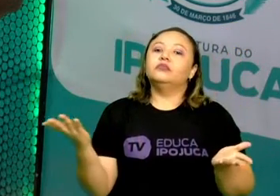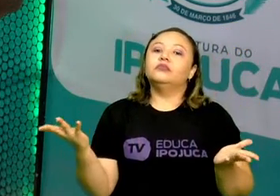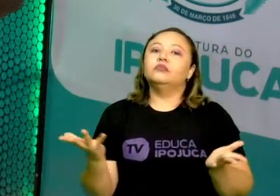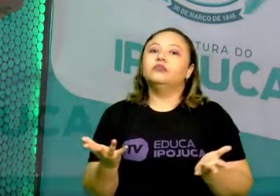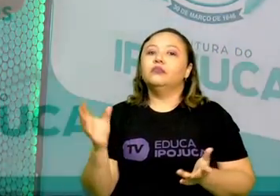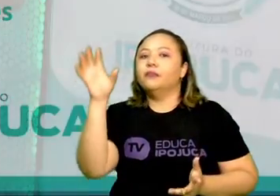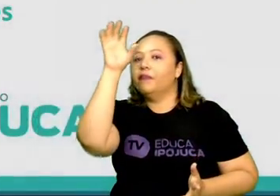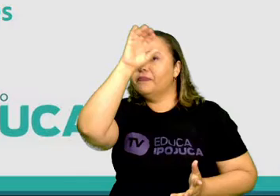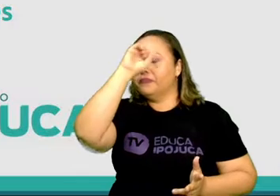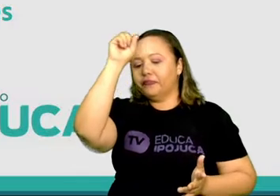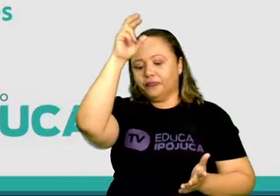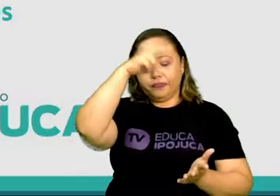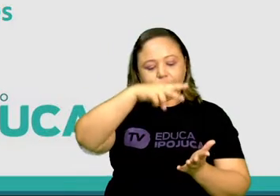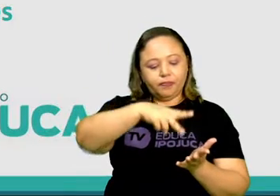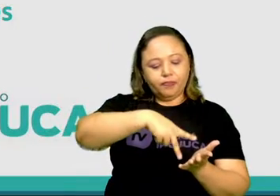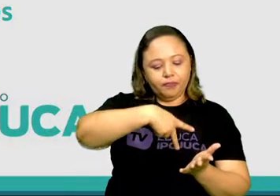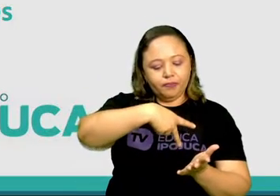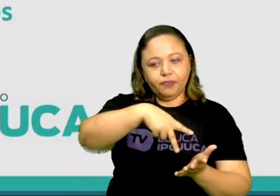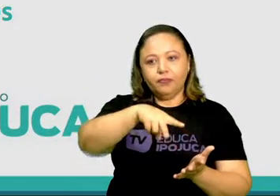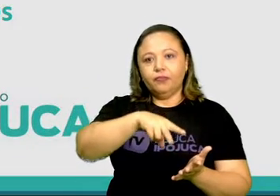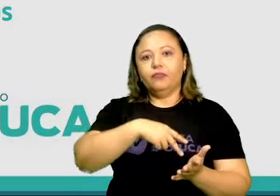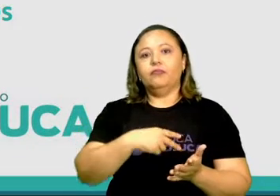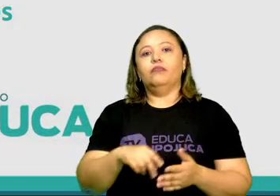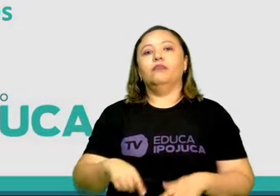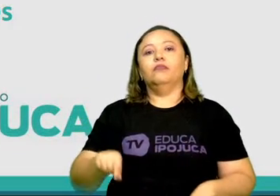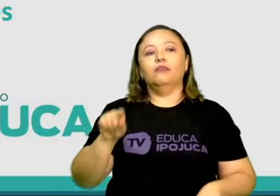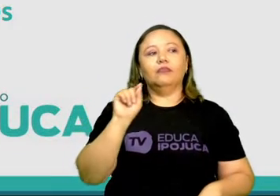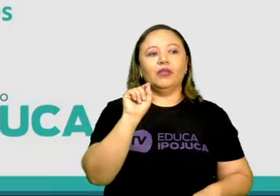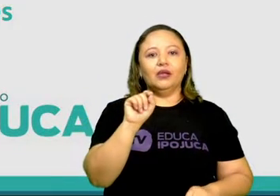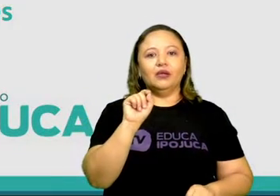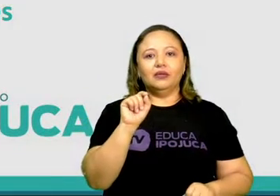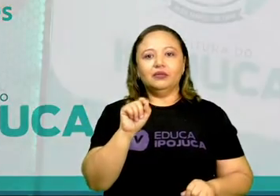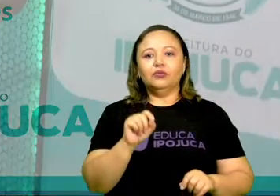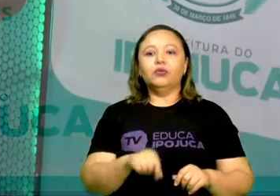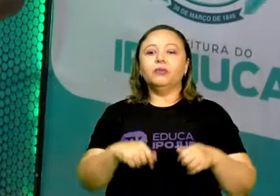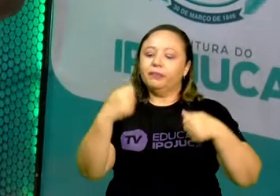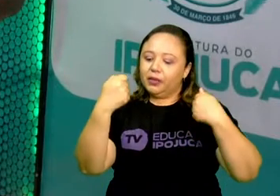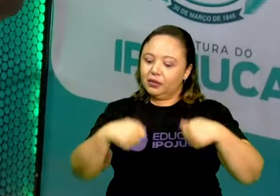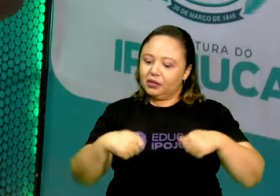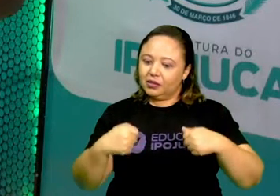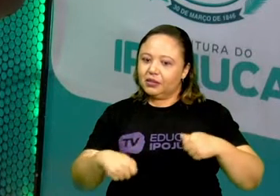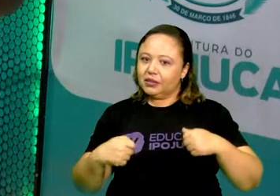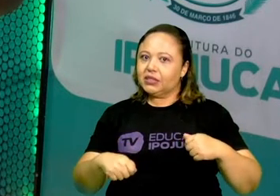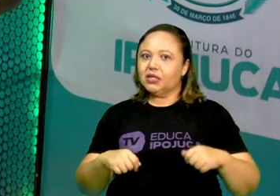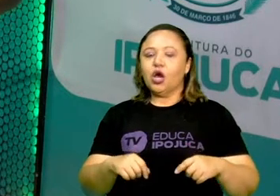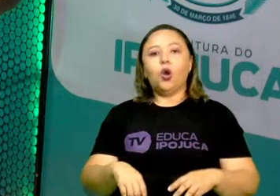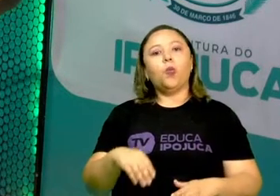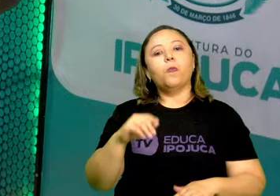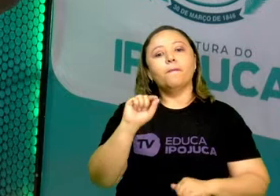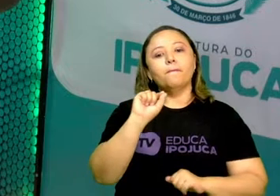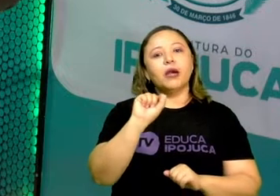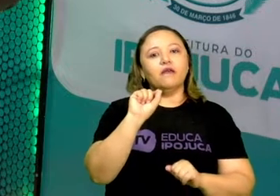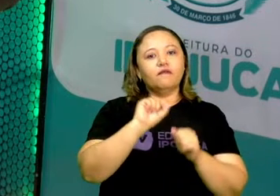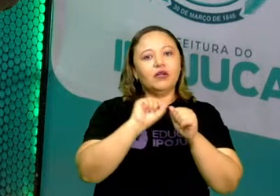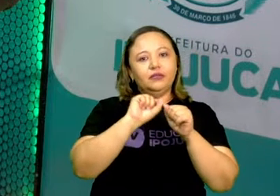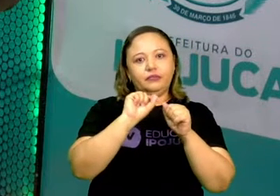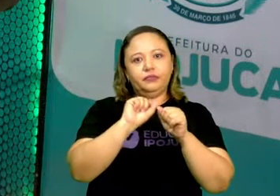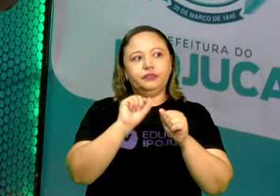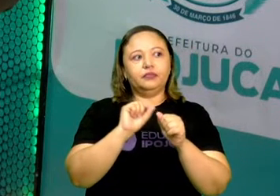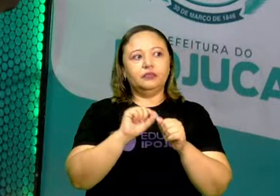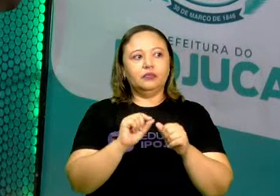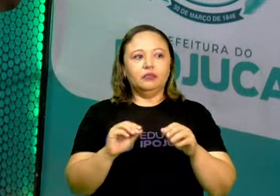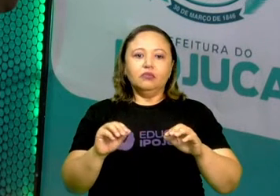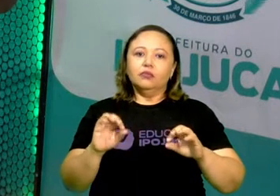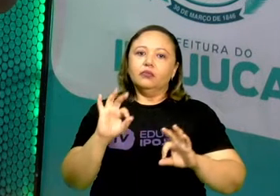vamos falar sobre a dança e os seus elementos. O que é necessário para constituir ou